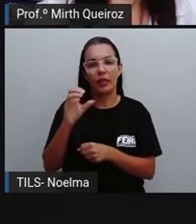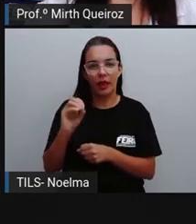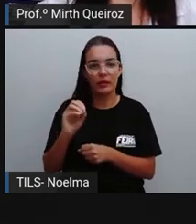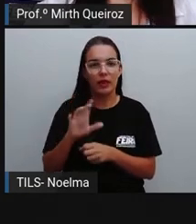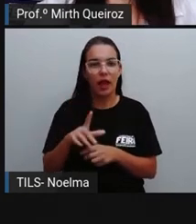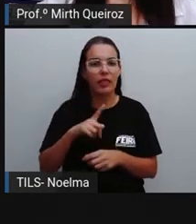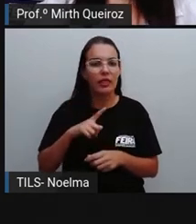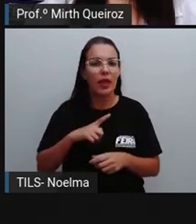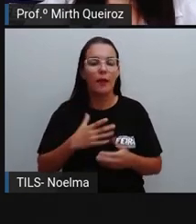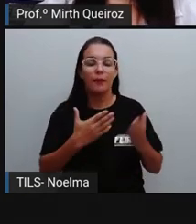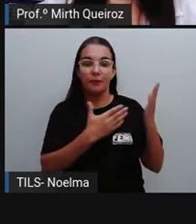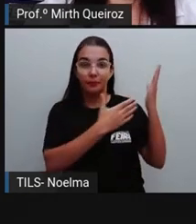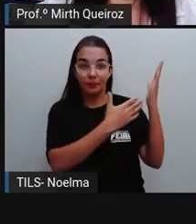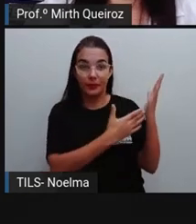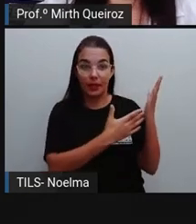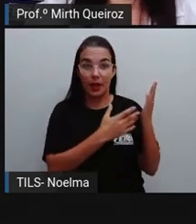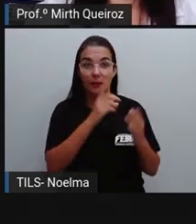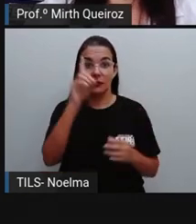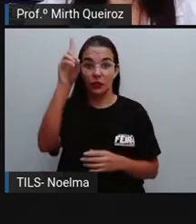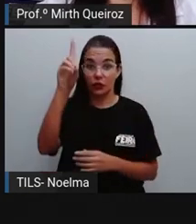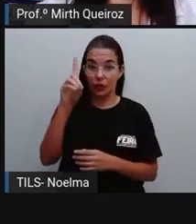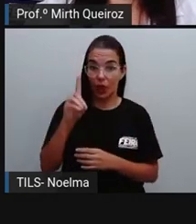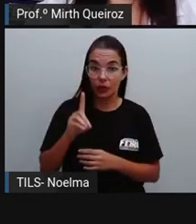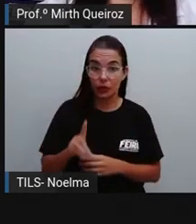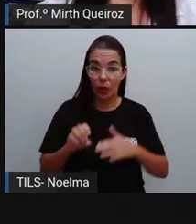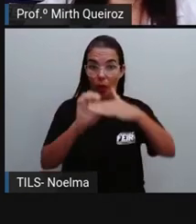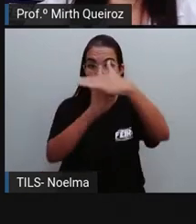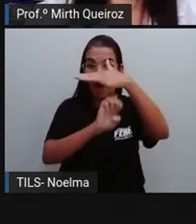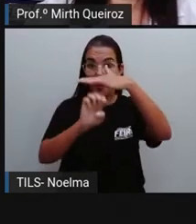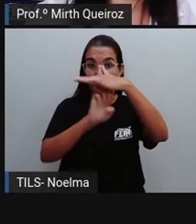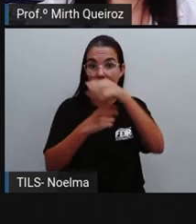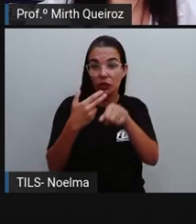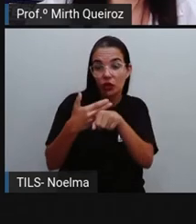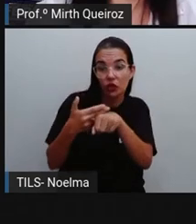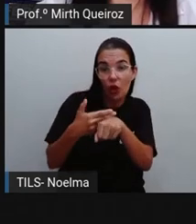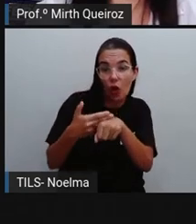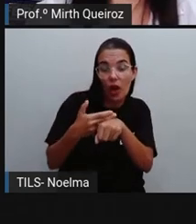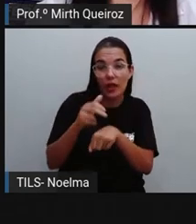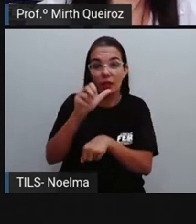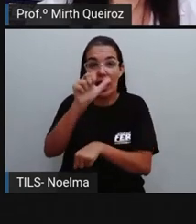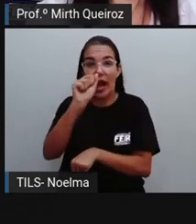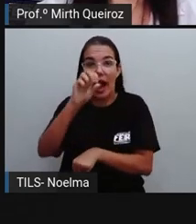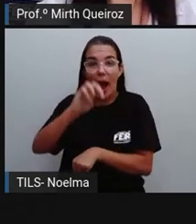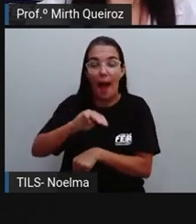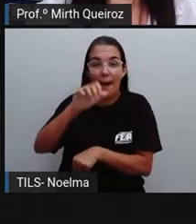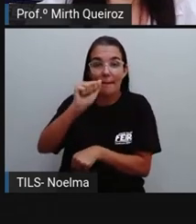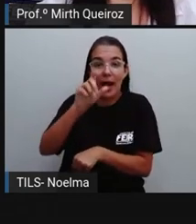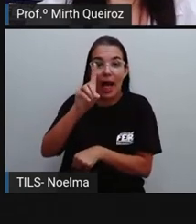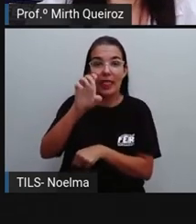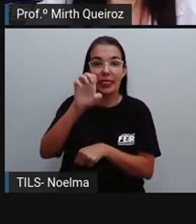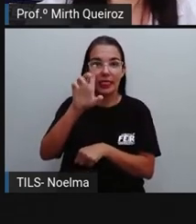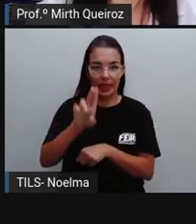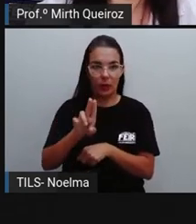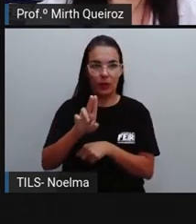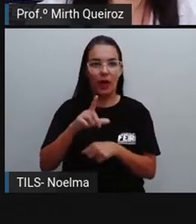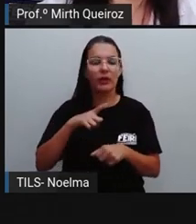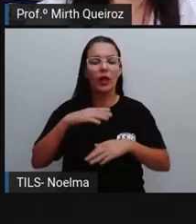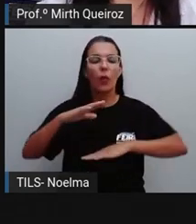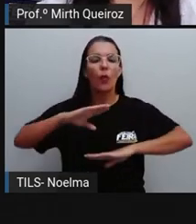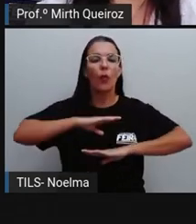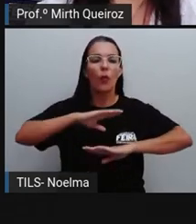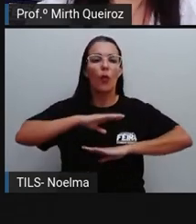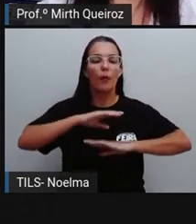Chocolate Amadeu, que é o nosso destinatário. Certo? Aí, a gente vai para o corpo do texto.